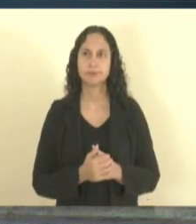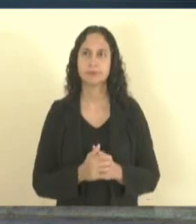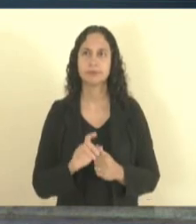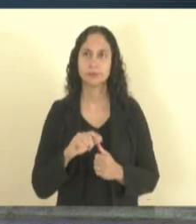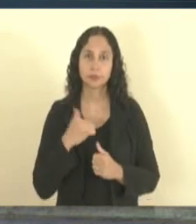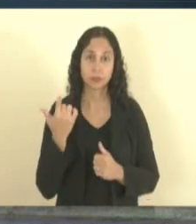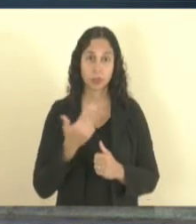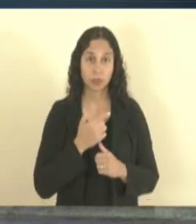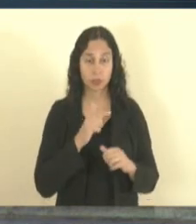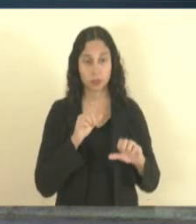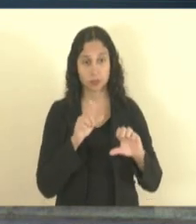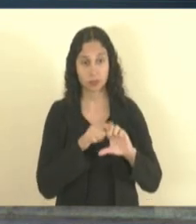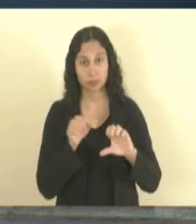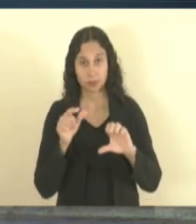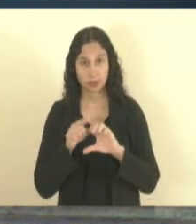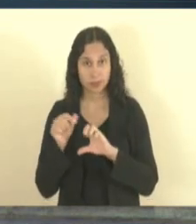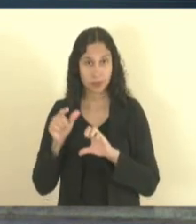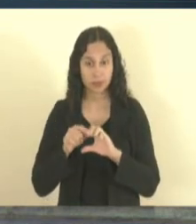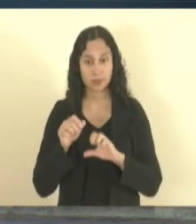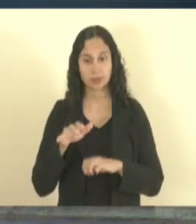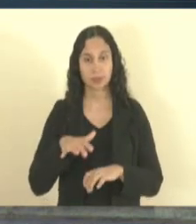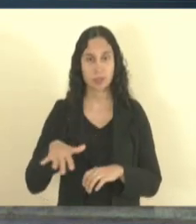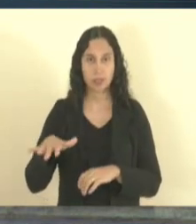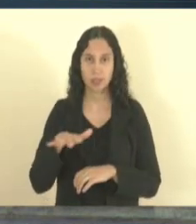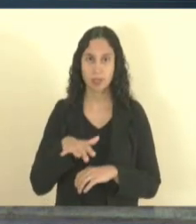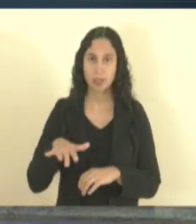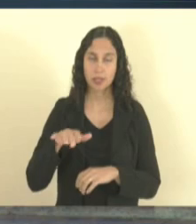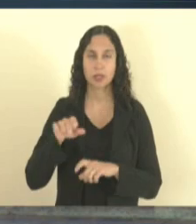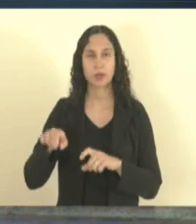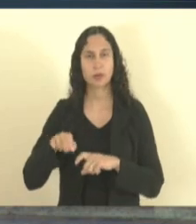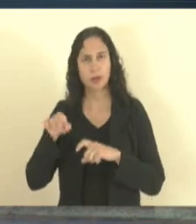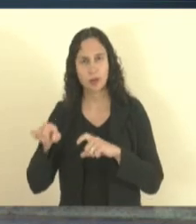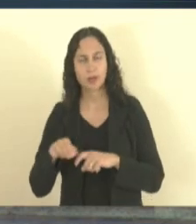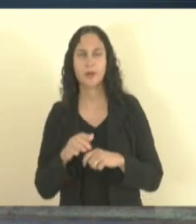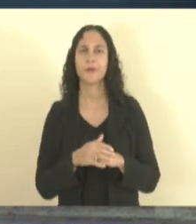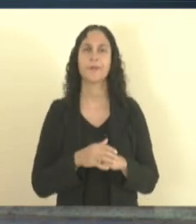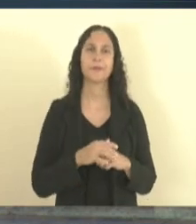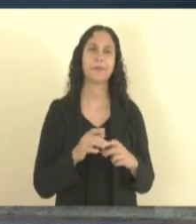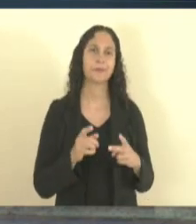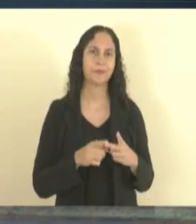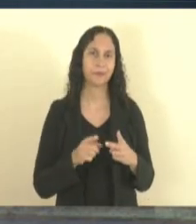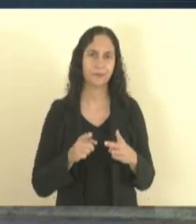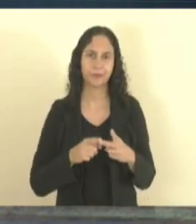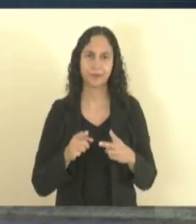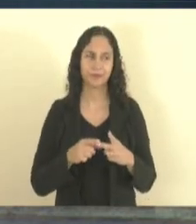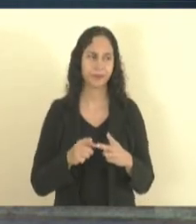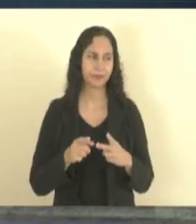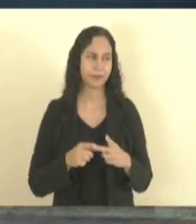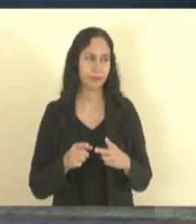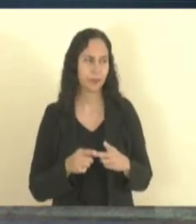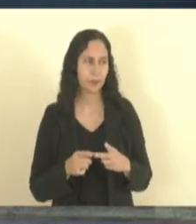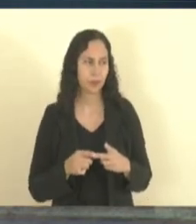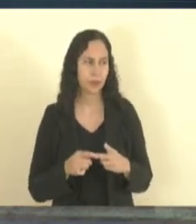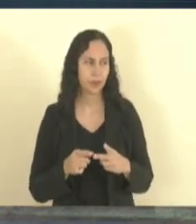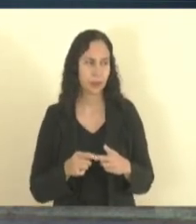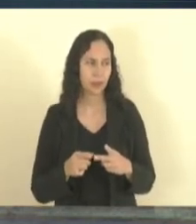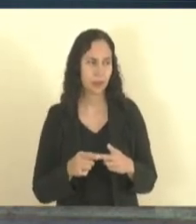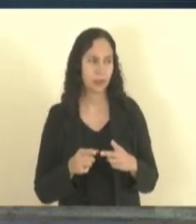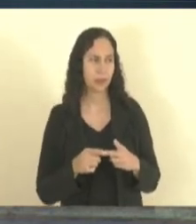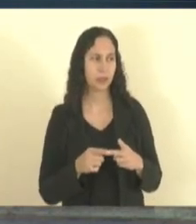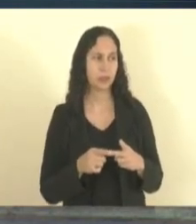empreendedores sejam na área rural na área urbana são